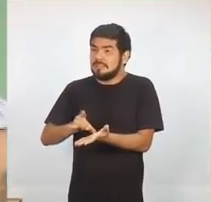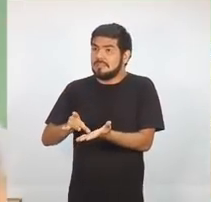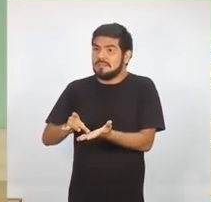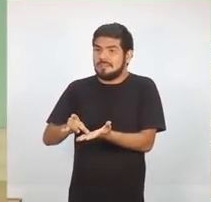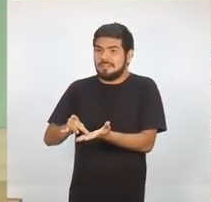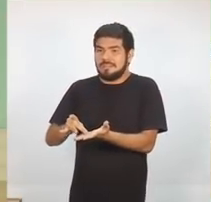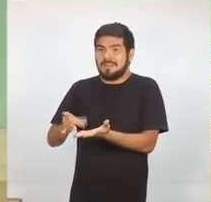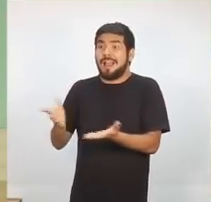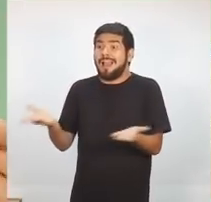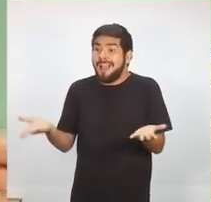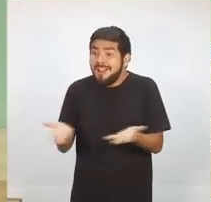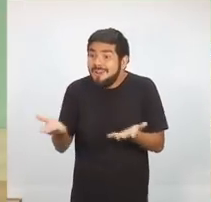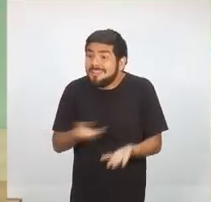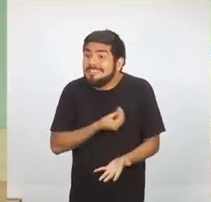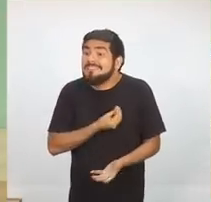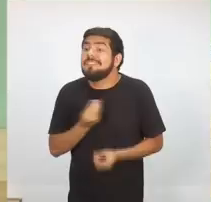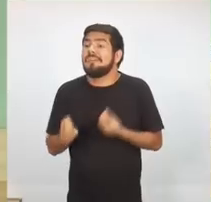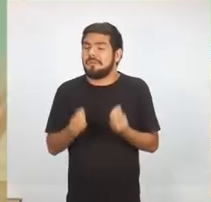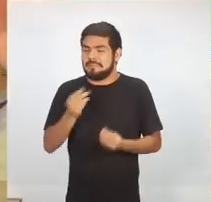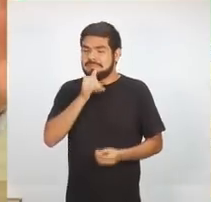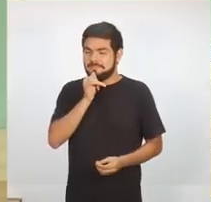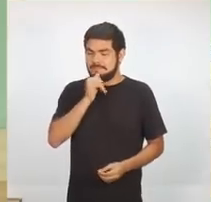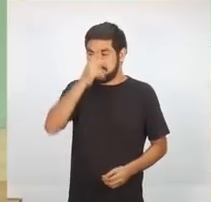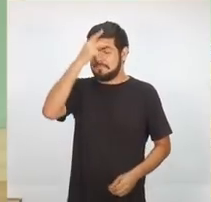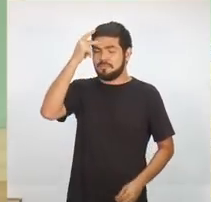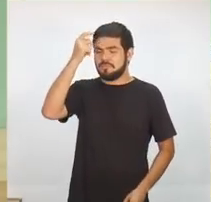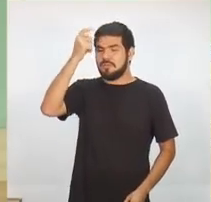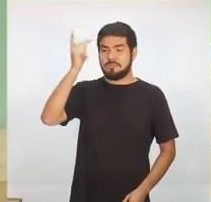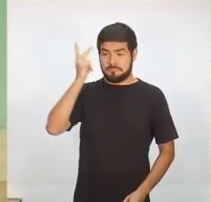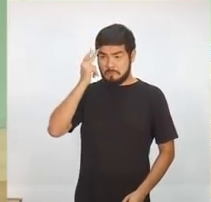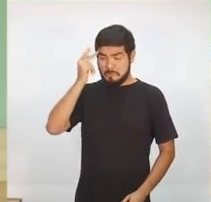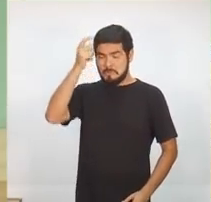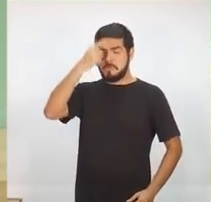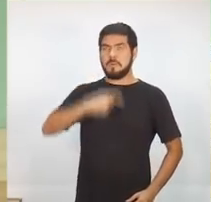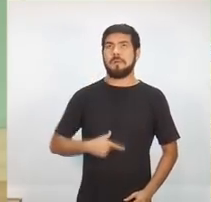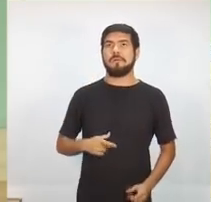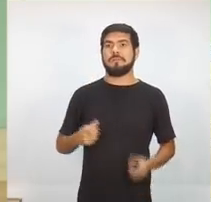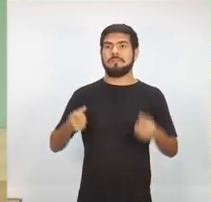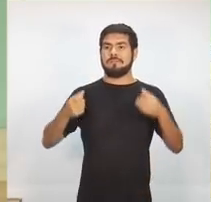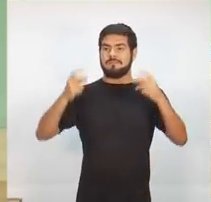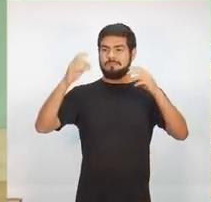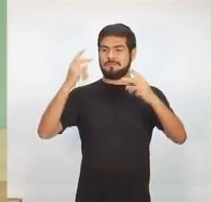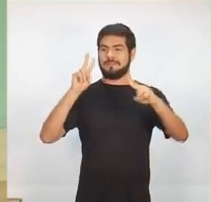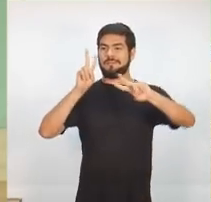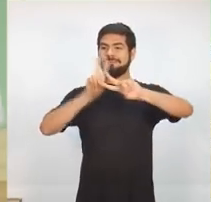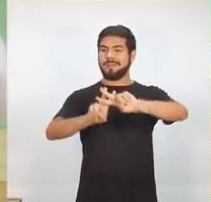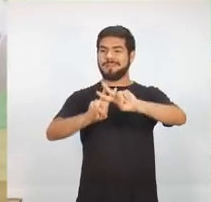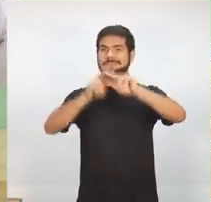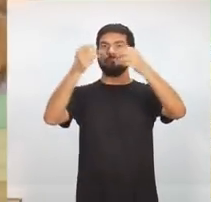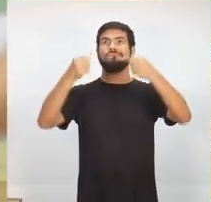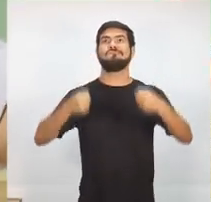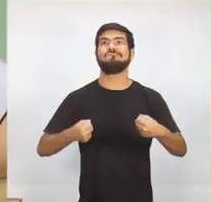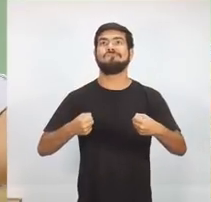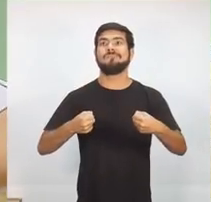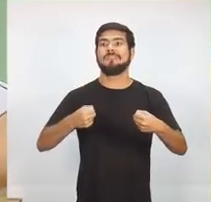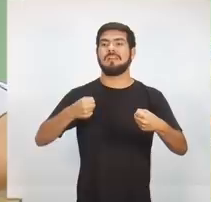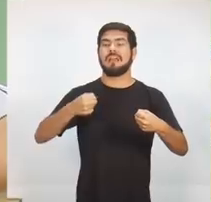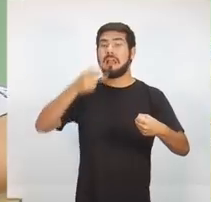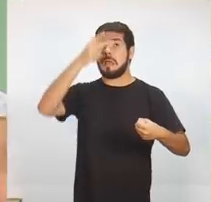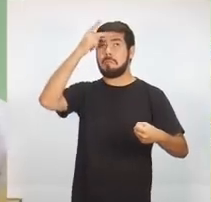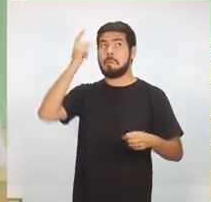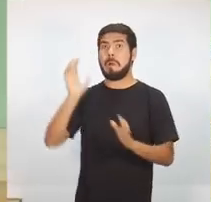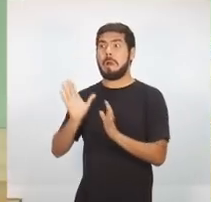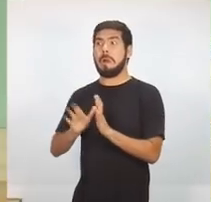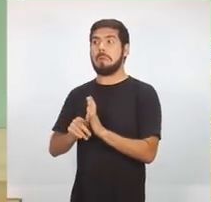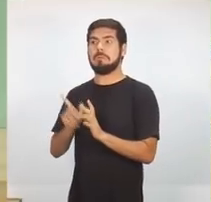clima que se vive, a pessoa de bem, enjaulada, atrás de uma grade. E a pessoa que comete o mal, tranquila, no meio das